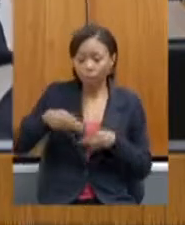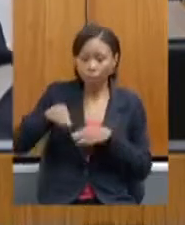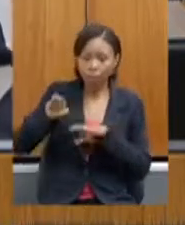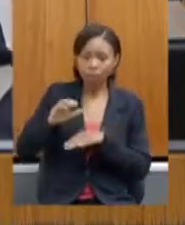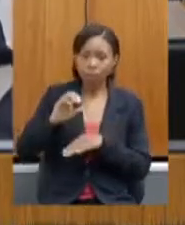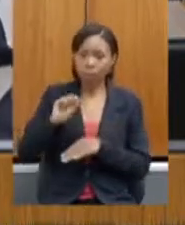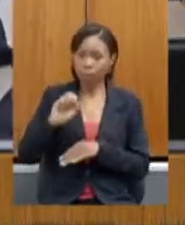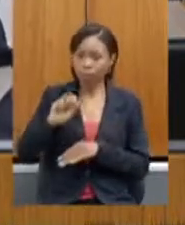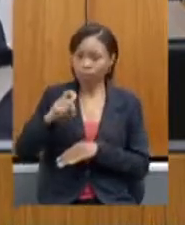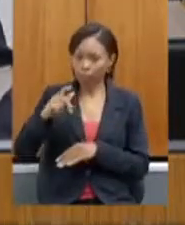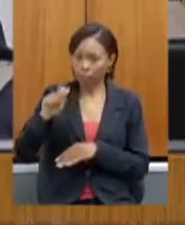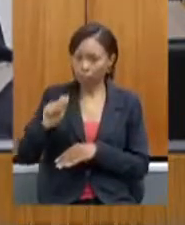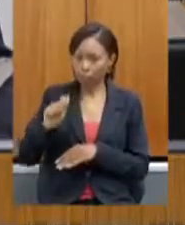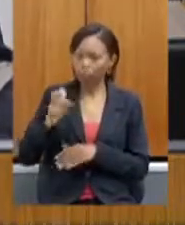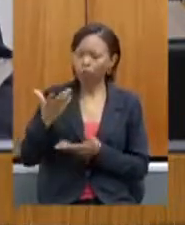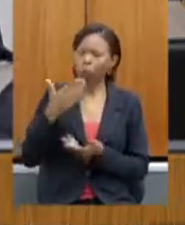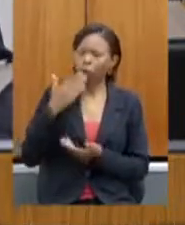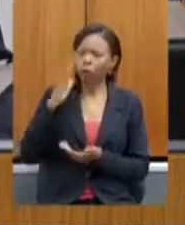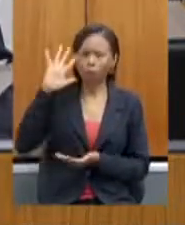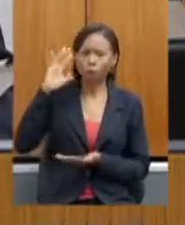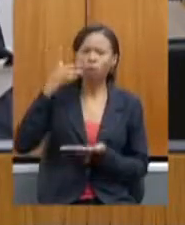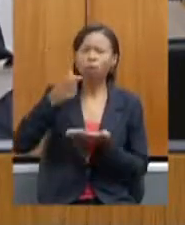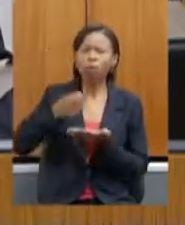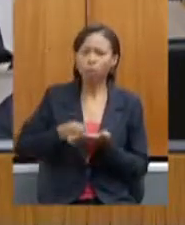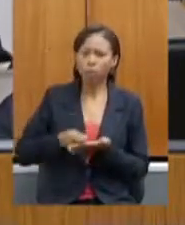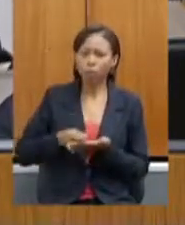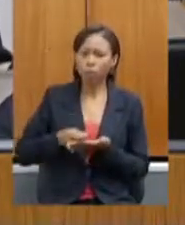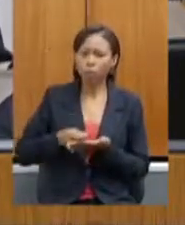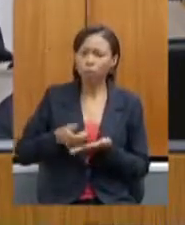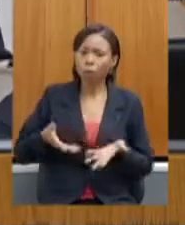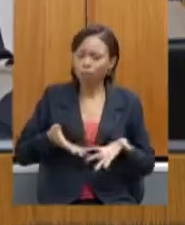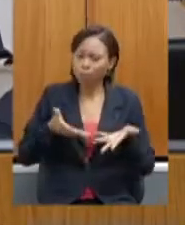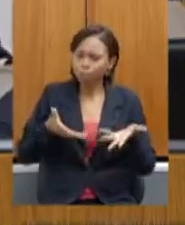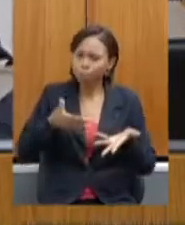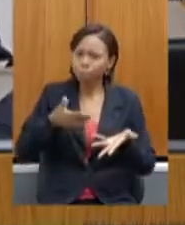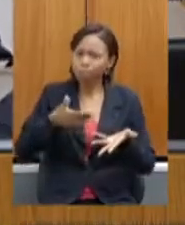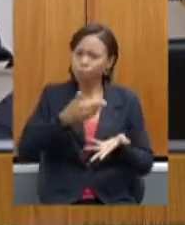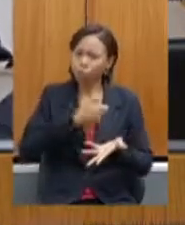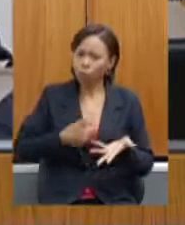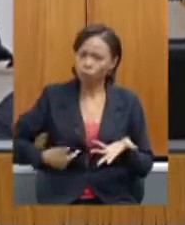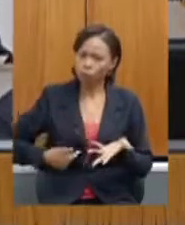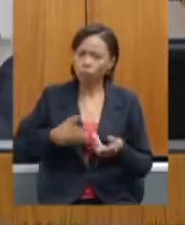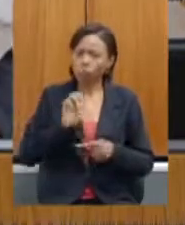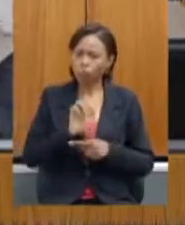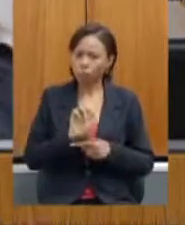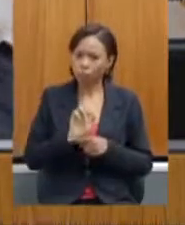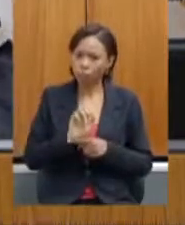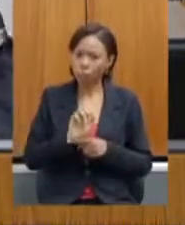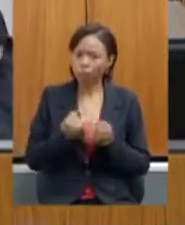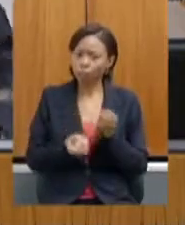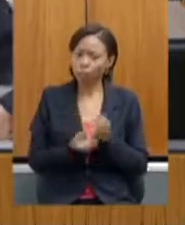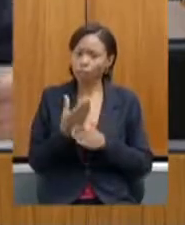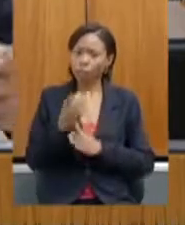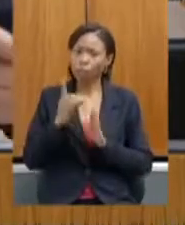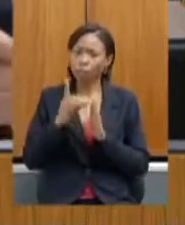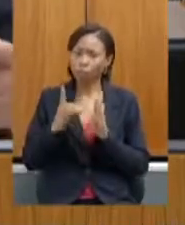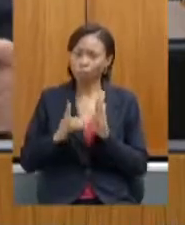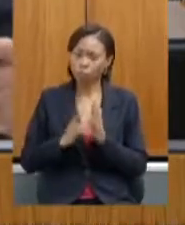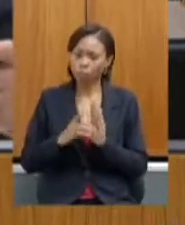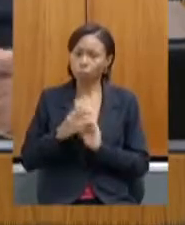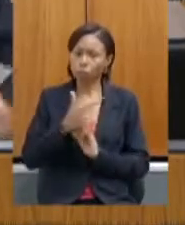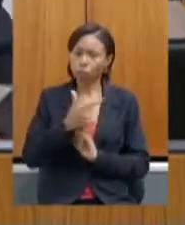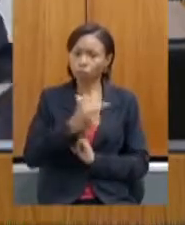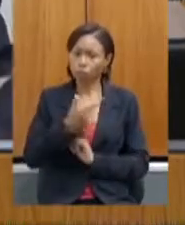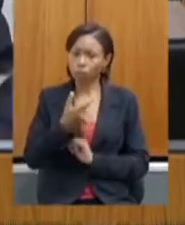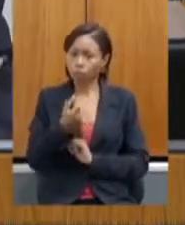providências para que reforce junto ao governo do estado a necessidade de revogação do decreto estadual número 203